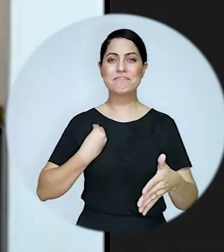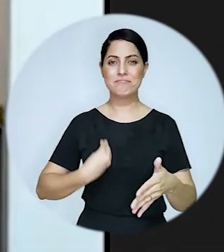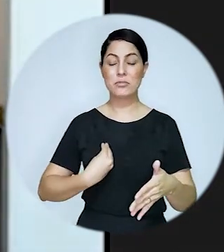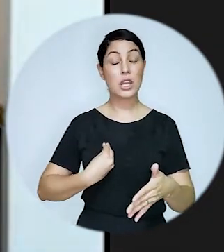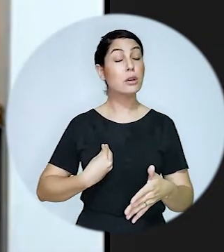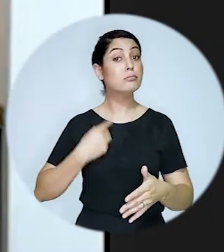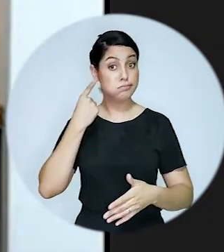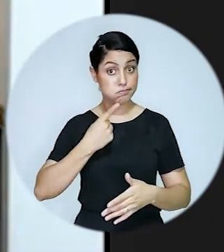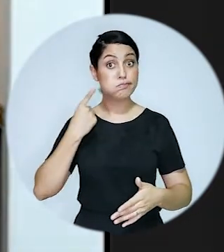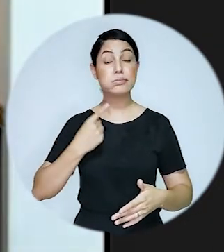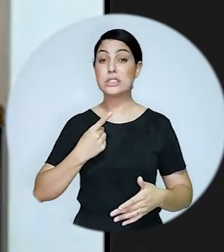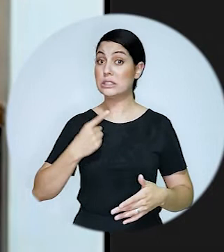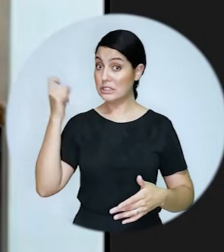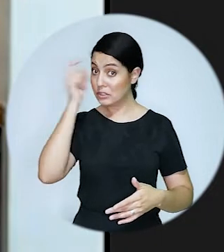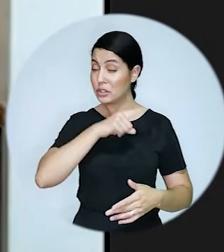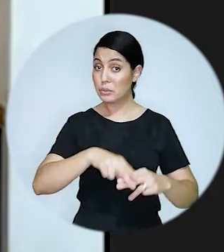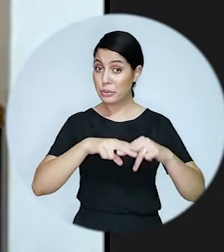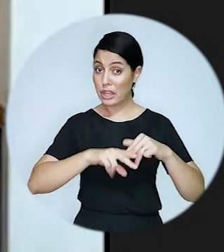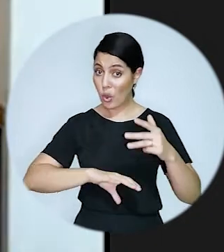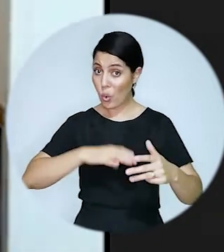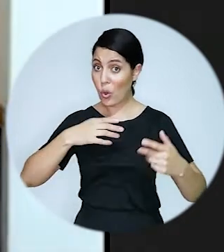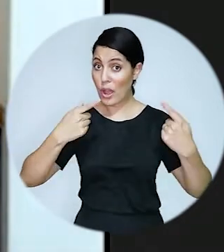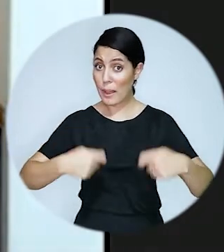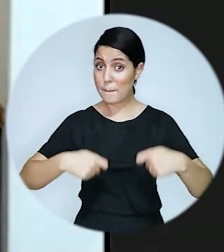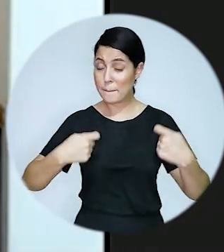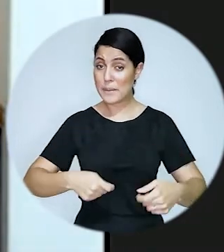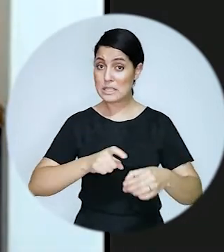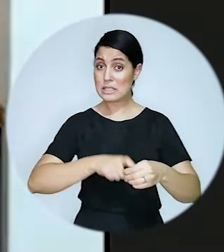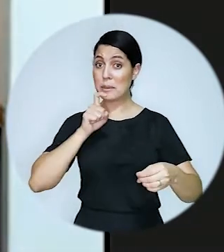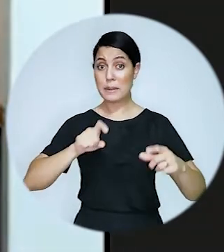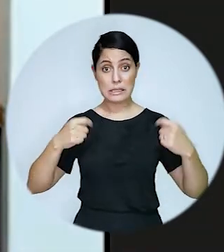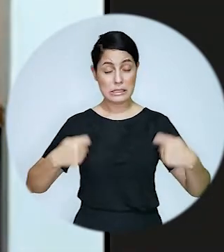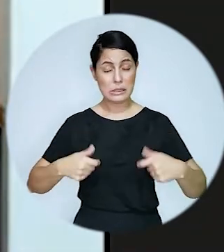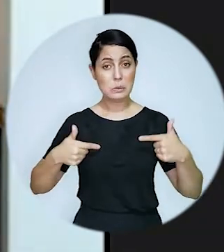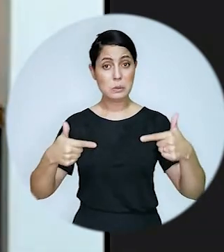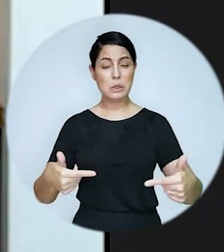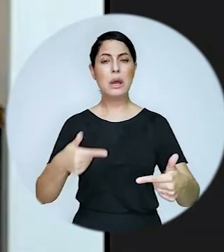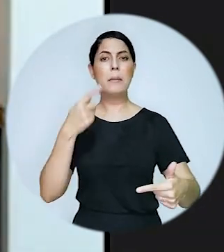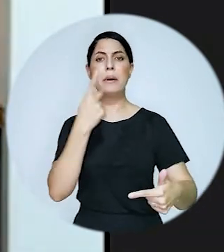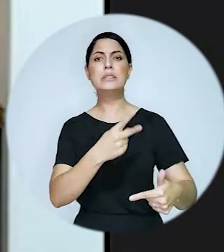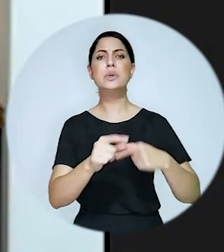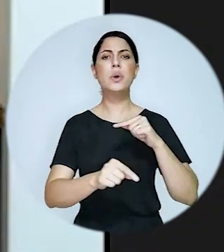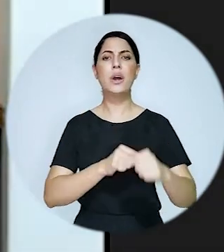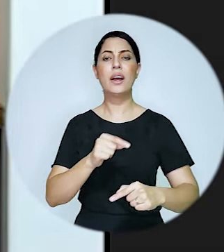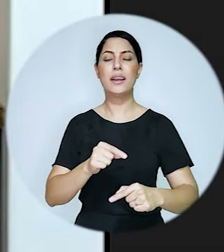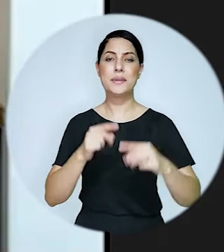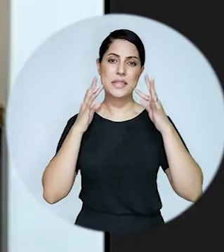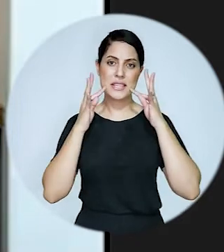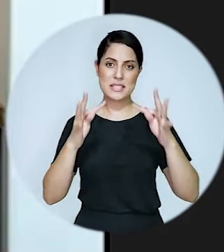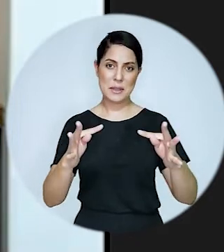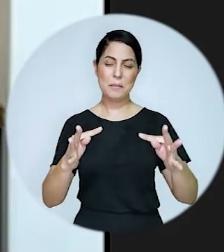é uma advocacia difícil que exige coragem independência e é marcada principalmente pelo